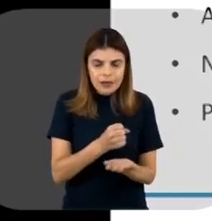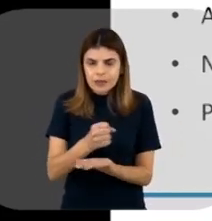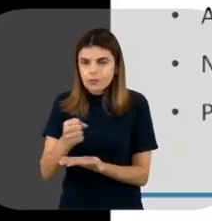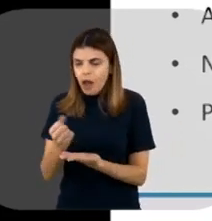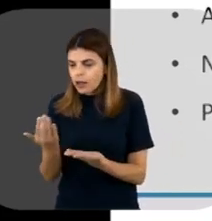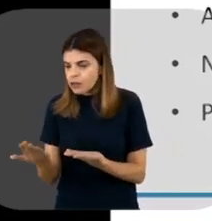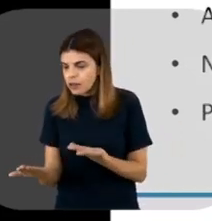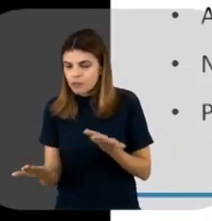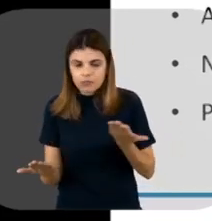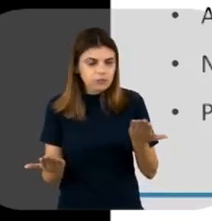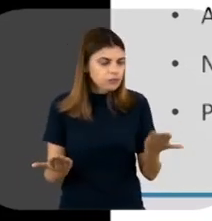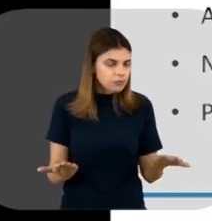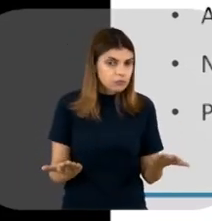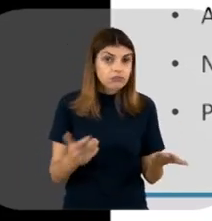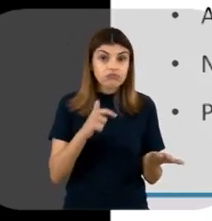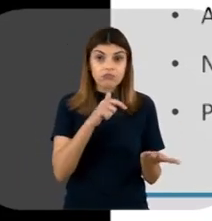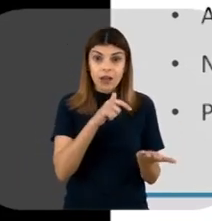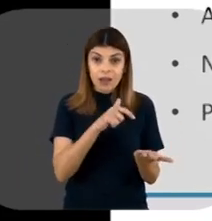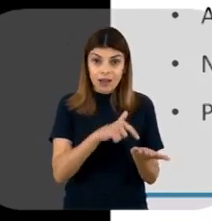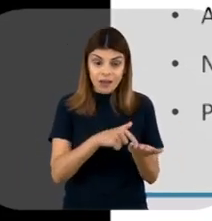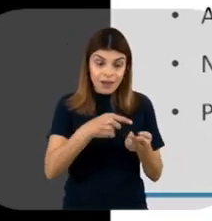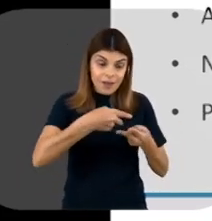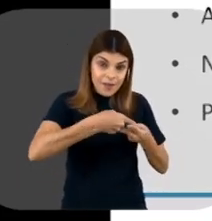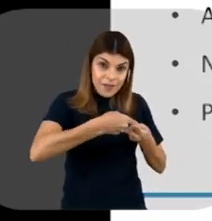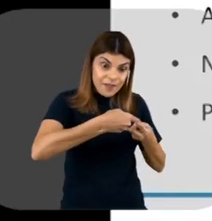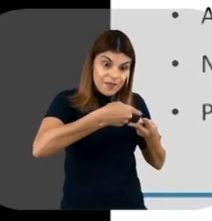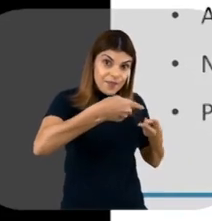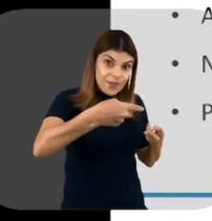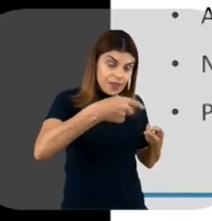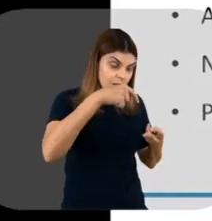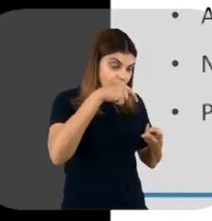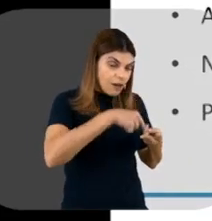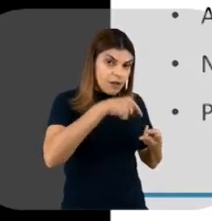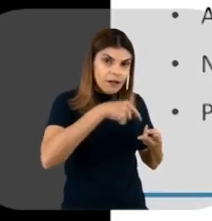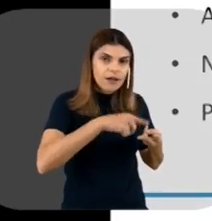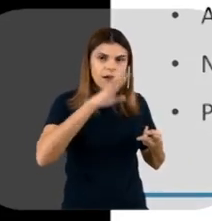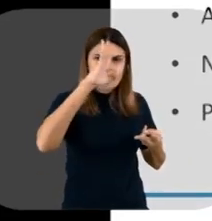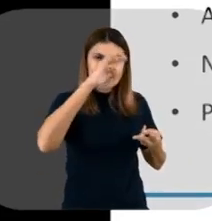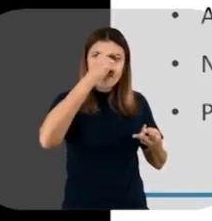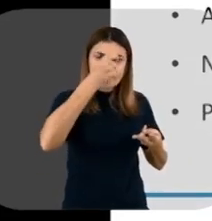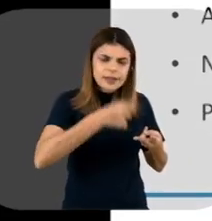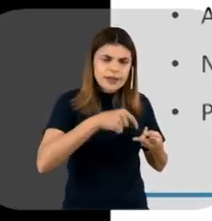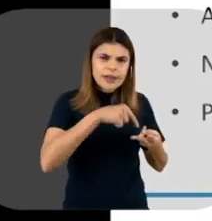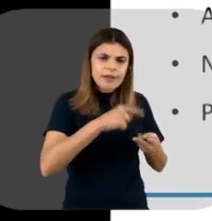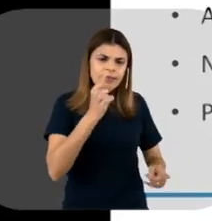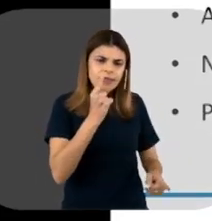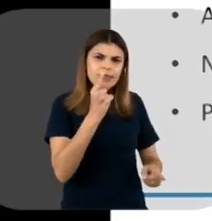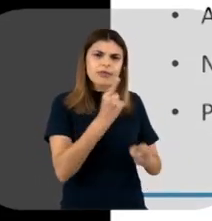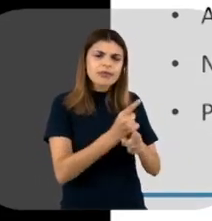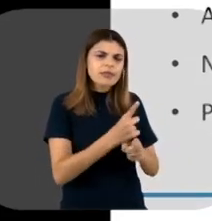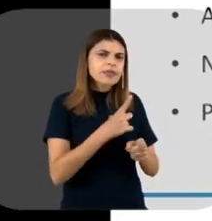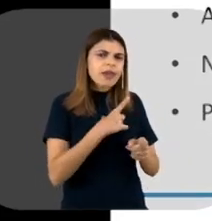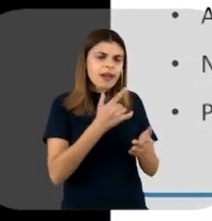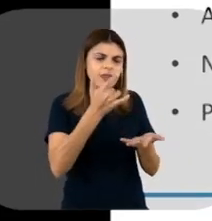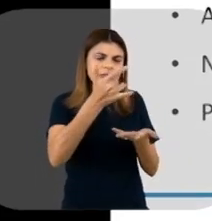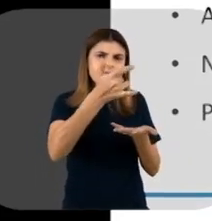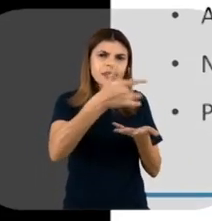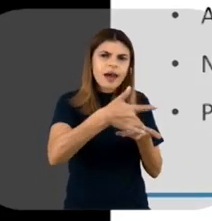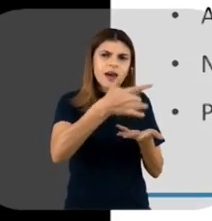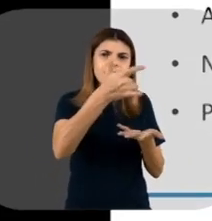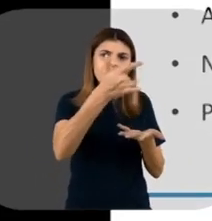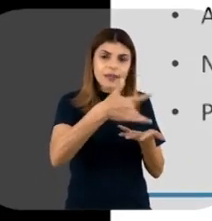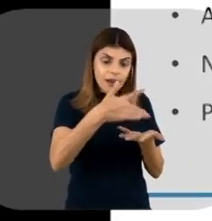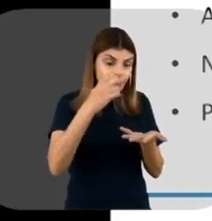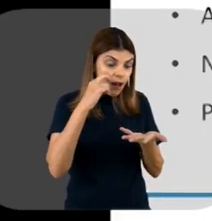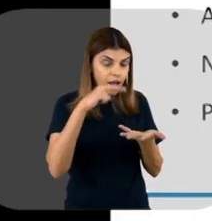Então, a partir de uma determinada fita, você consegue definir e identificar o que tem na fita pareada,